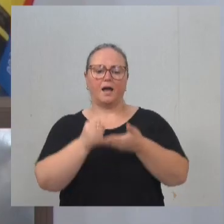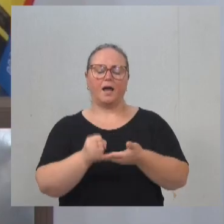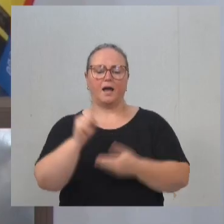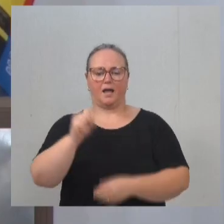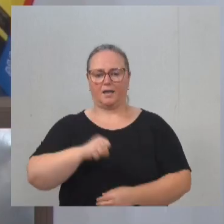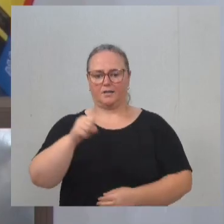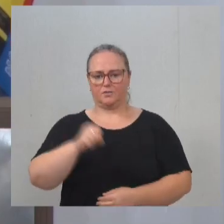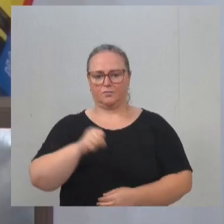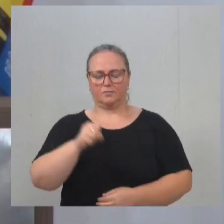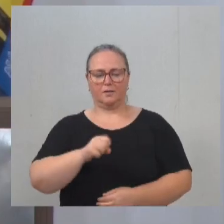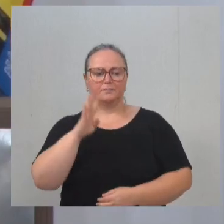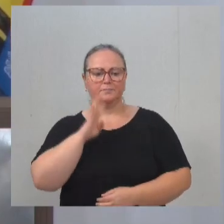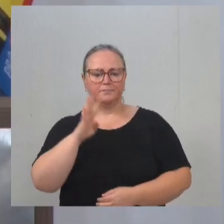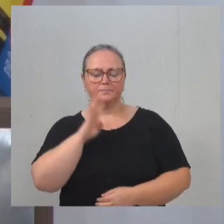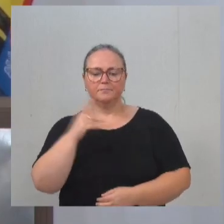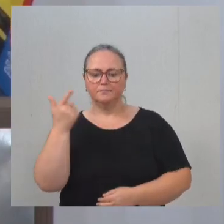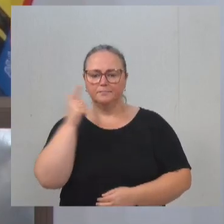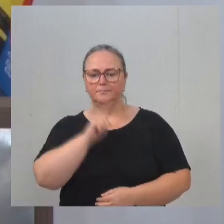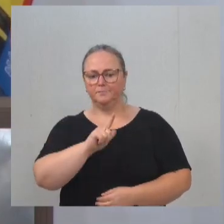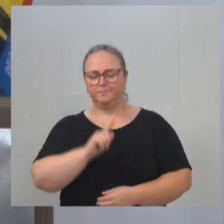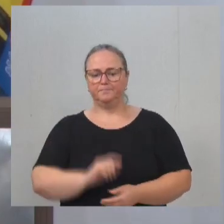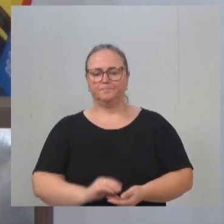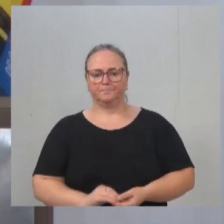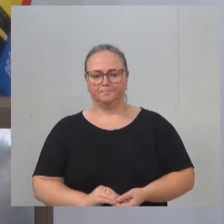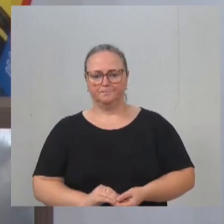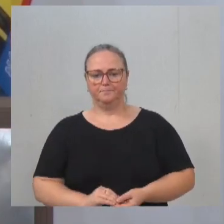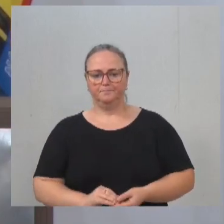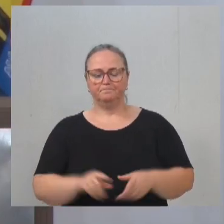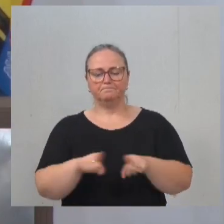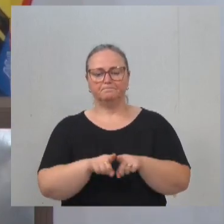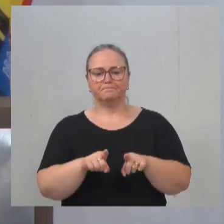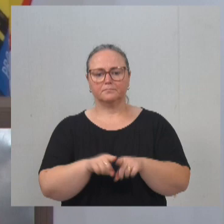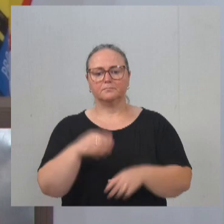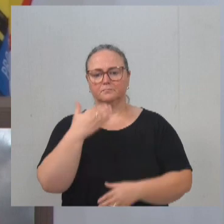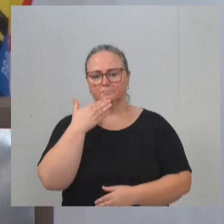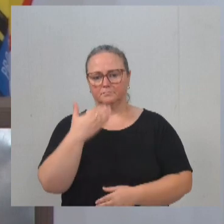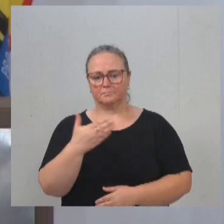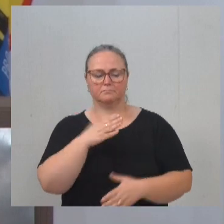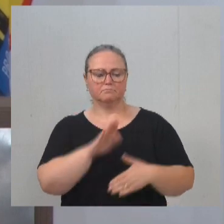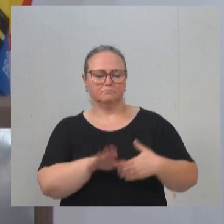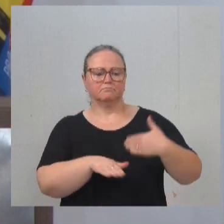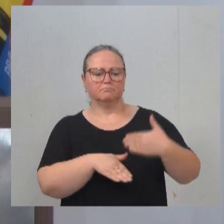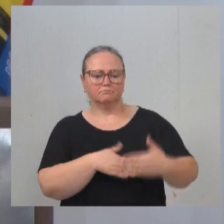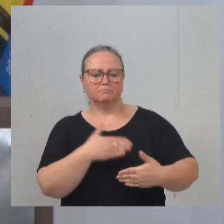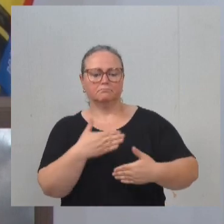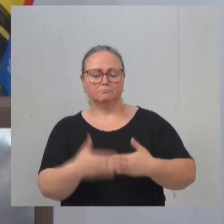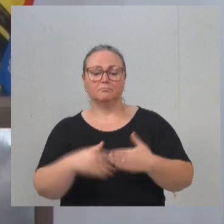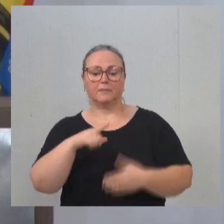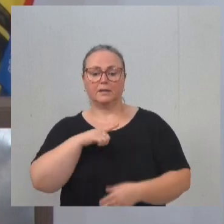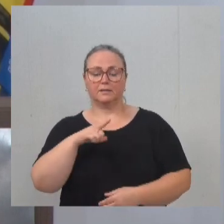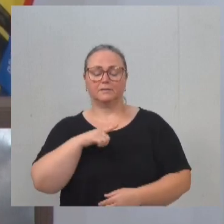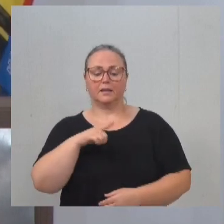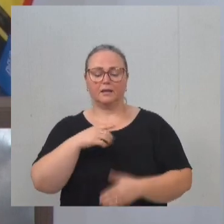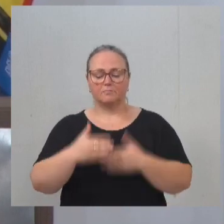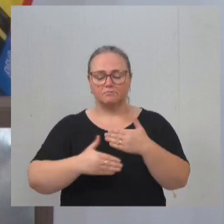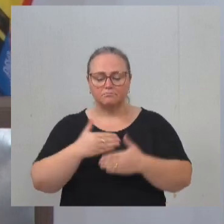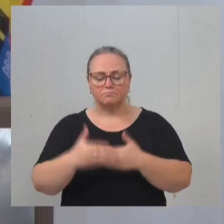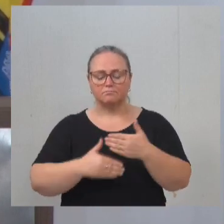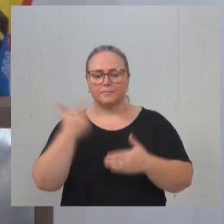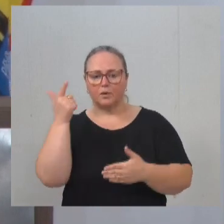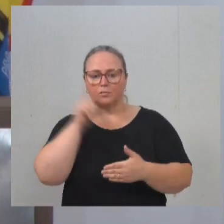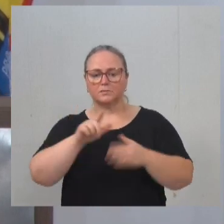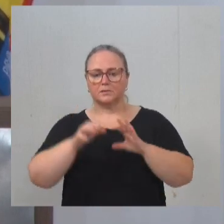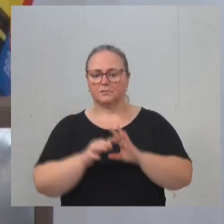acho legal a gente deixar um destaque e reivindicar isso, que passe o processo eleitoral, que a gente possa, sobretudo, nos colocar à